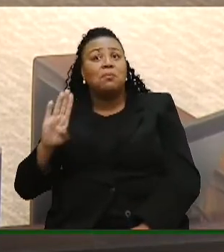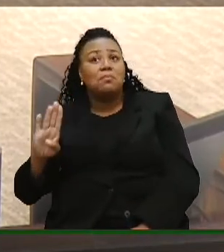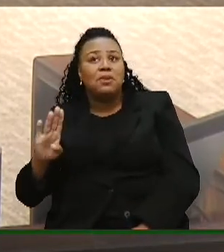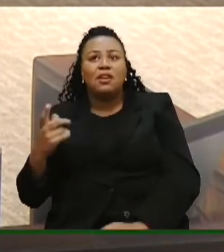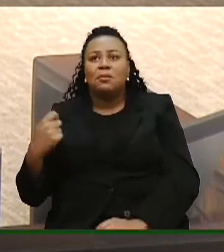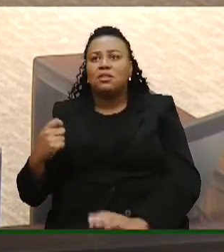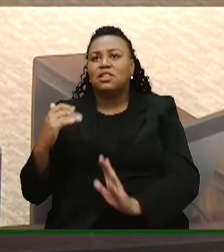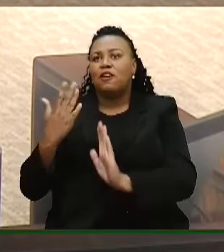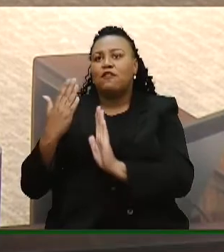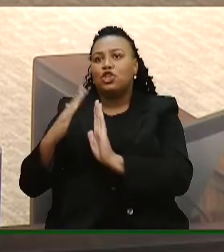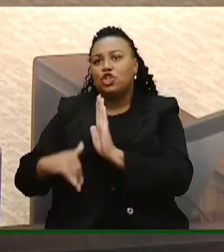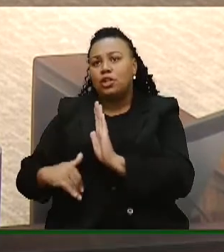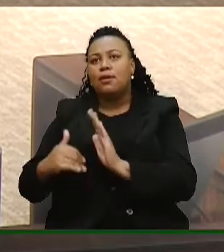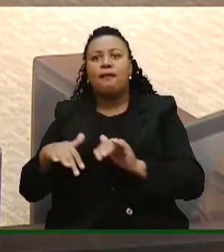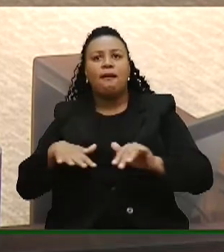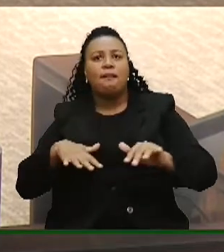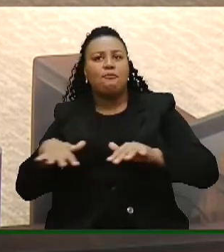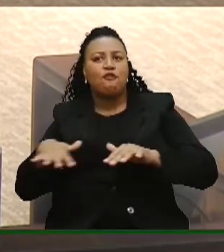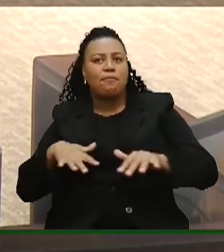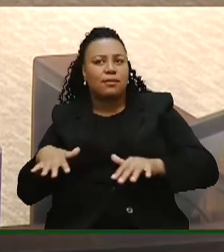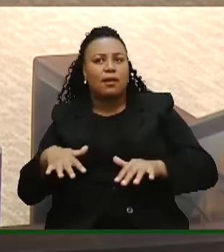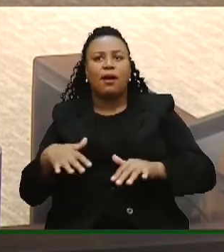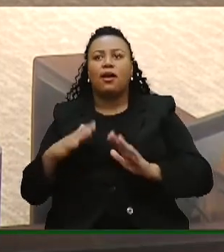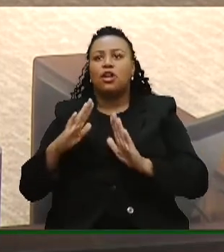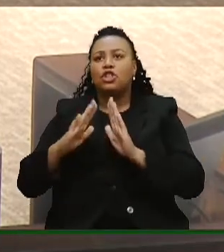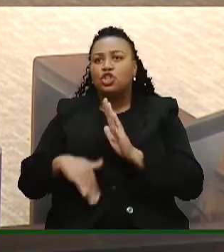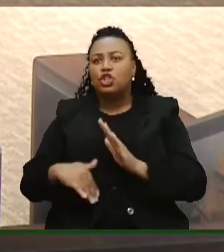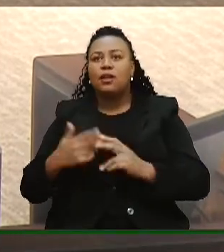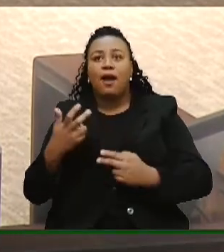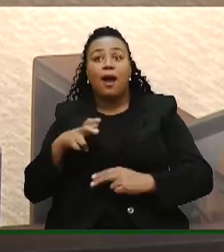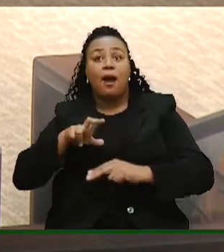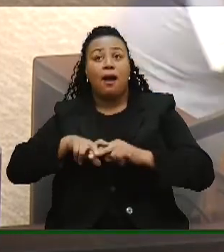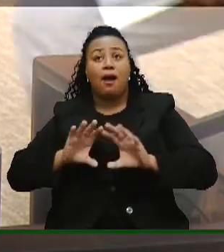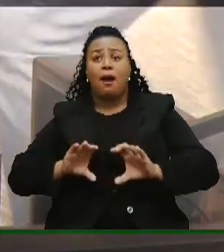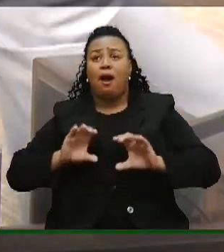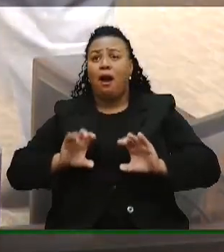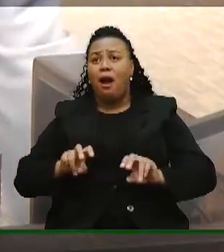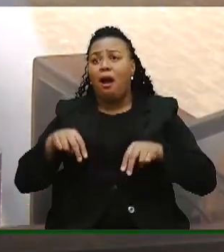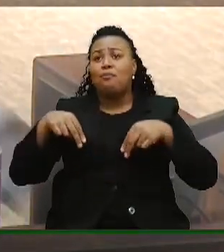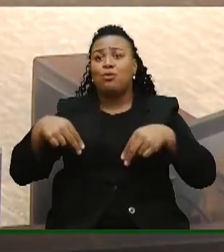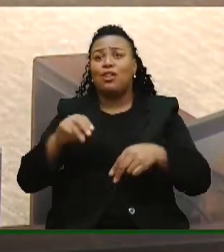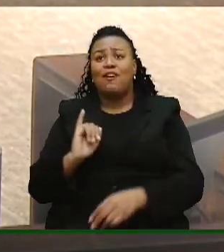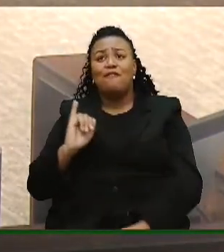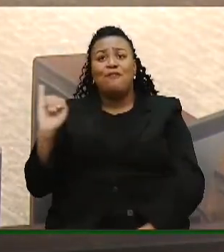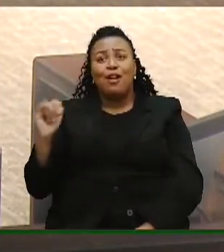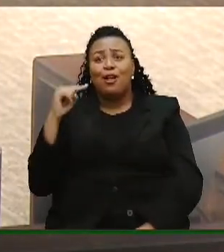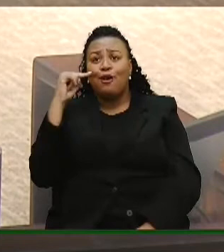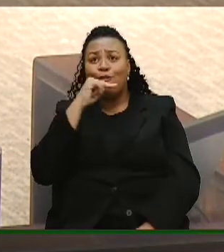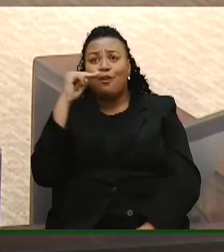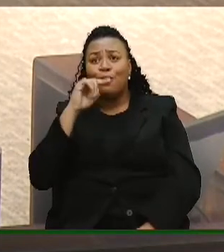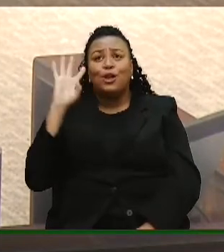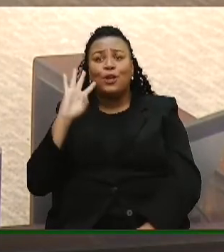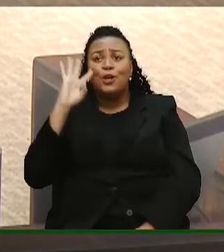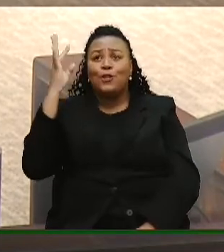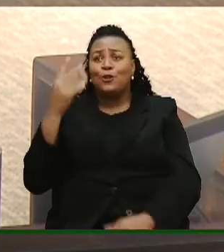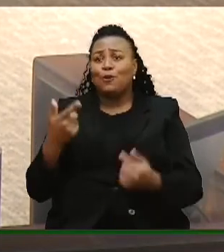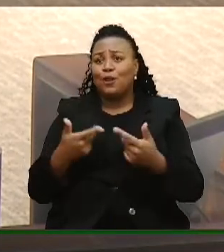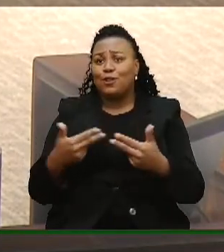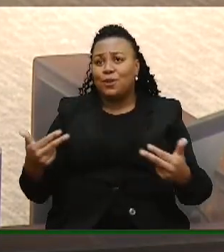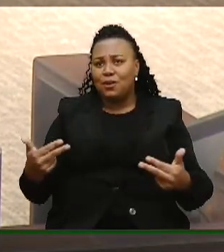tirar, se movimentar, tirar o bumbum da cadeira, dizia ele para o Sartori, e resolver as coisas.